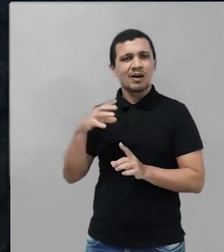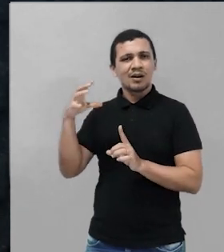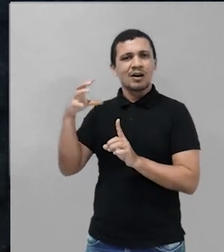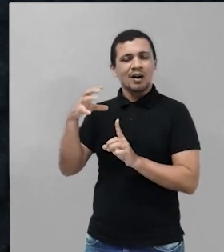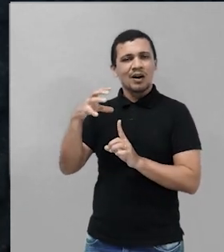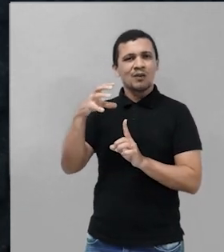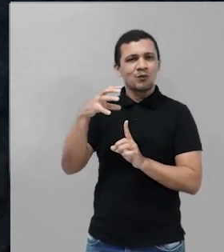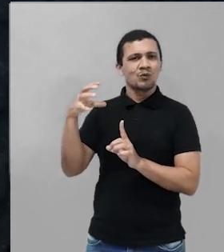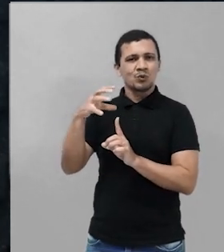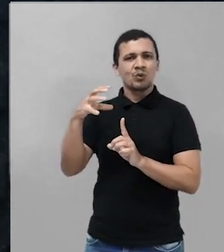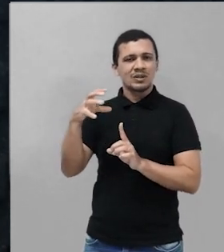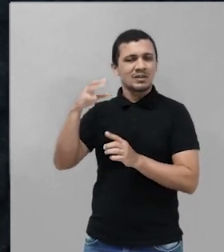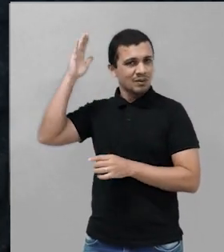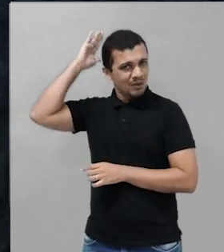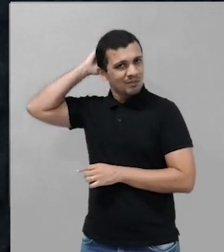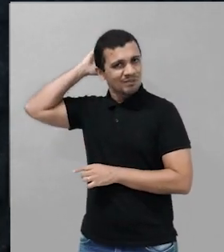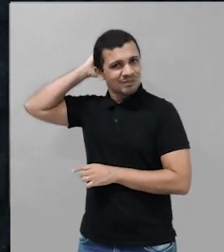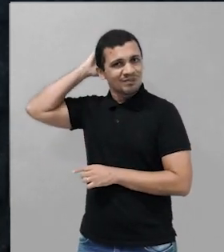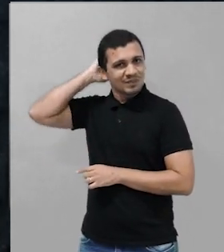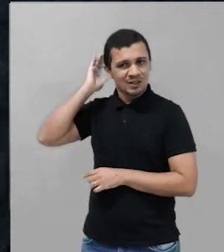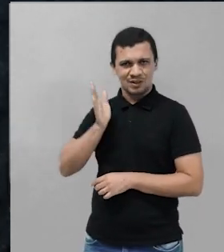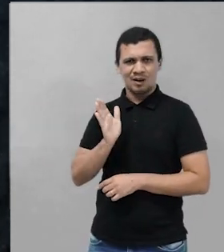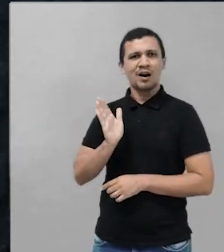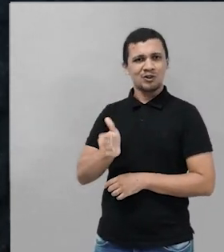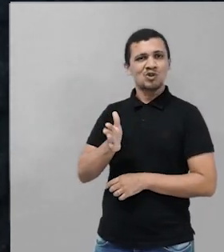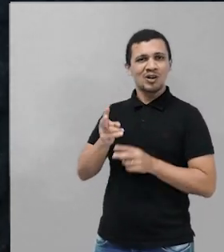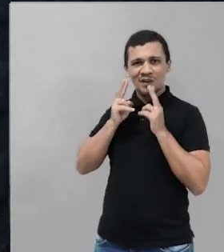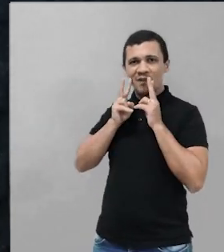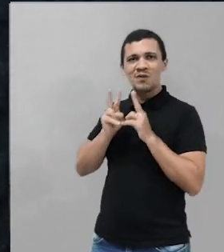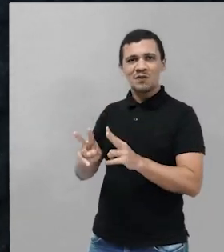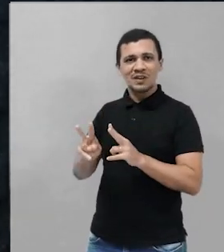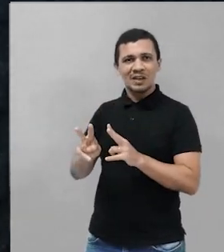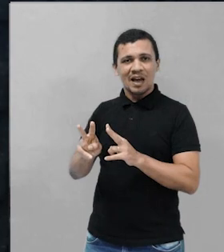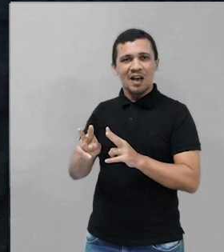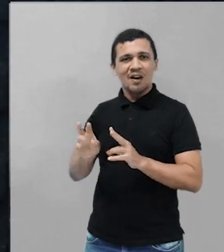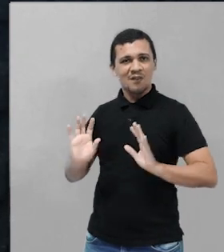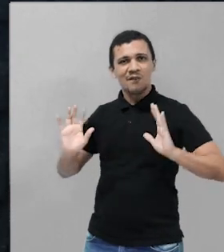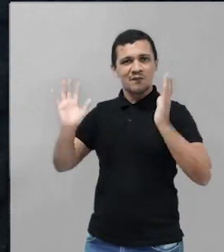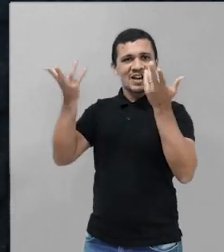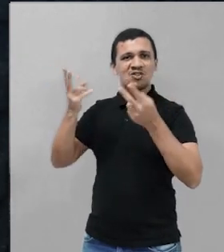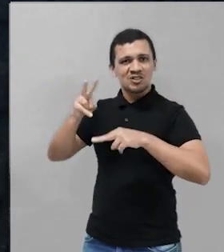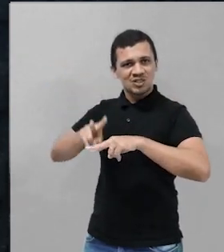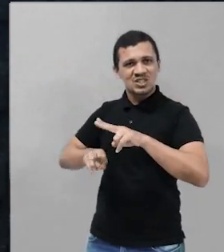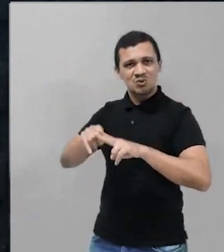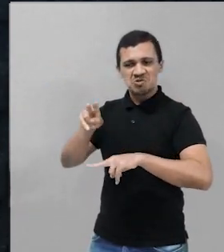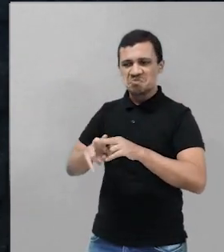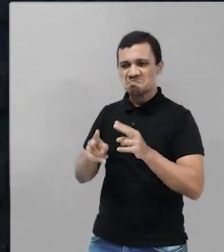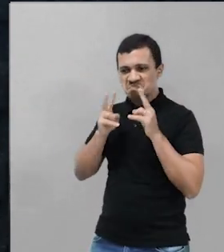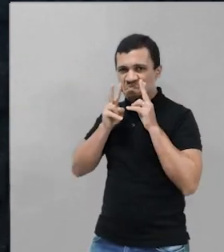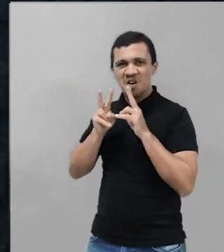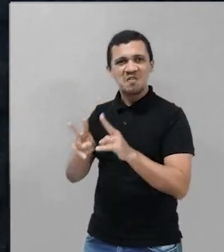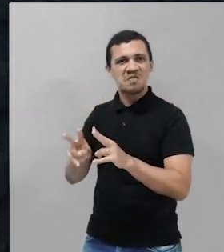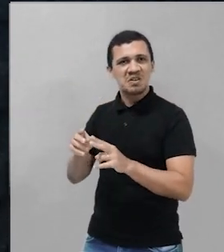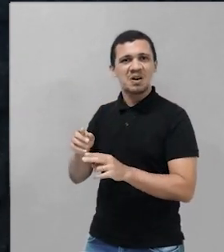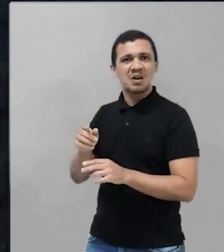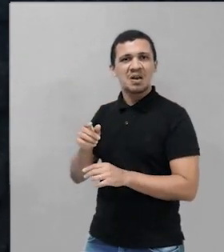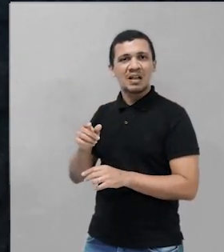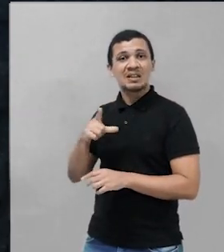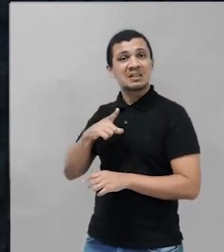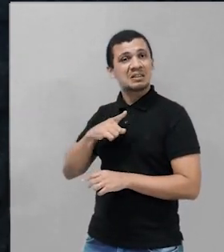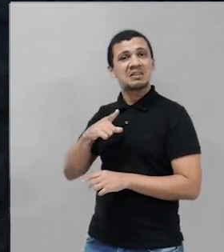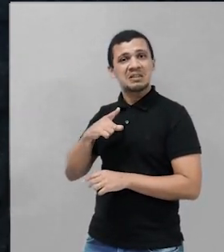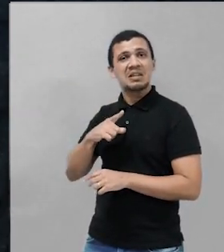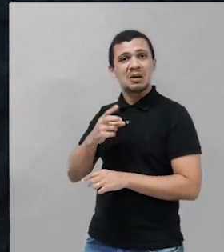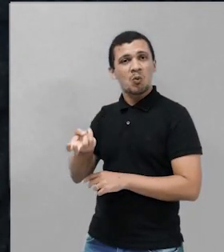até porque eu presenciei as últimas festas de São João, e eu achei interessantíssimo como eles já ganharam outro aspecto cultural,